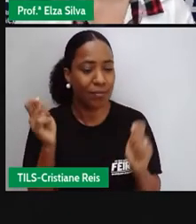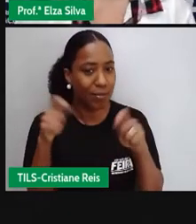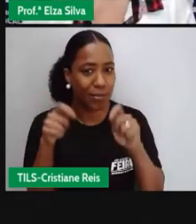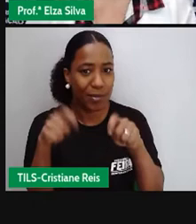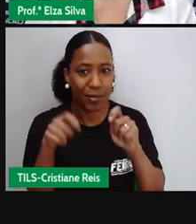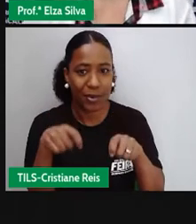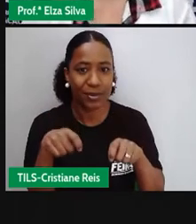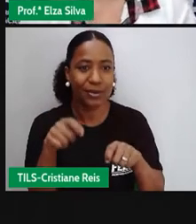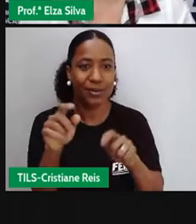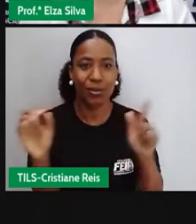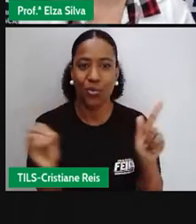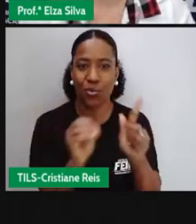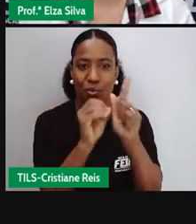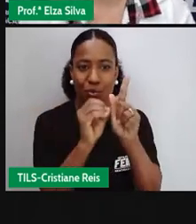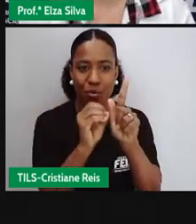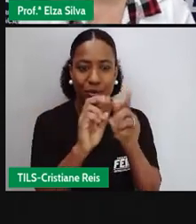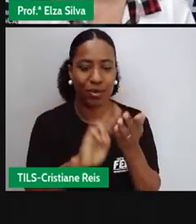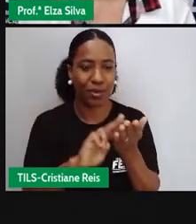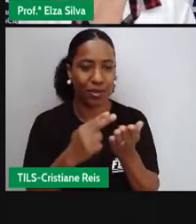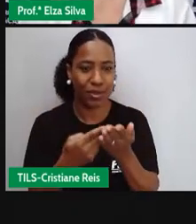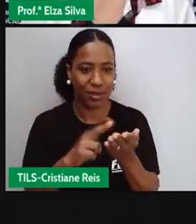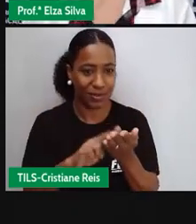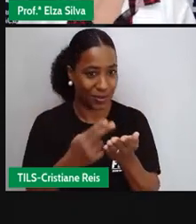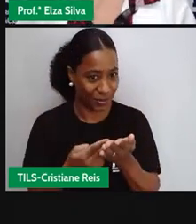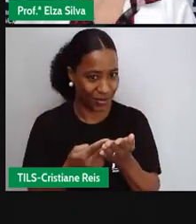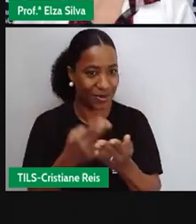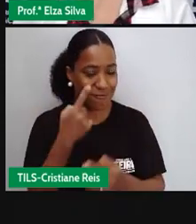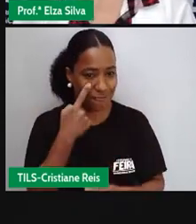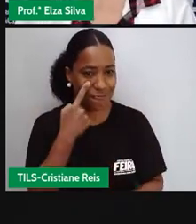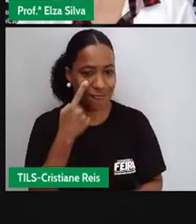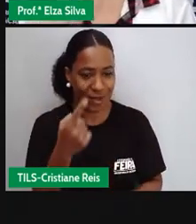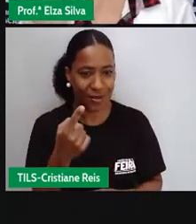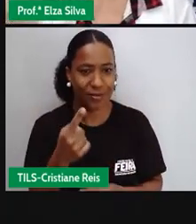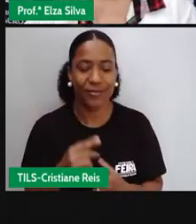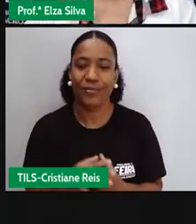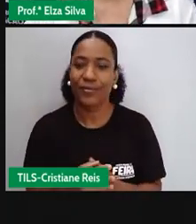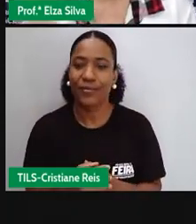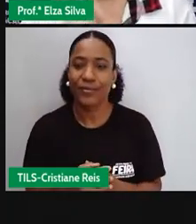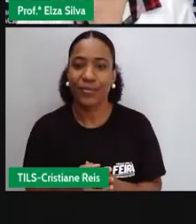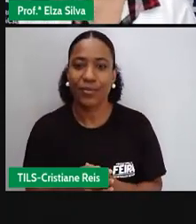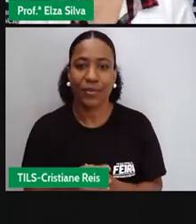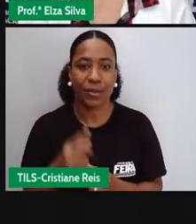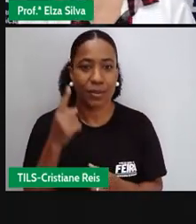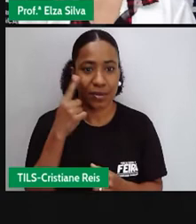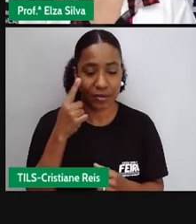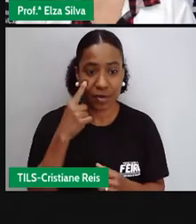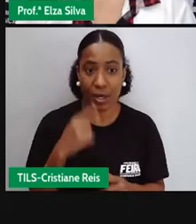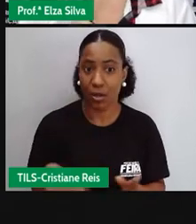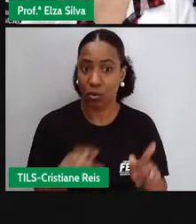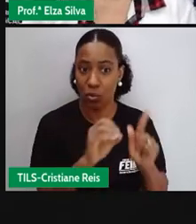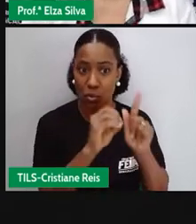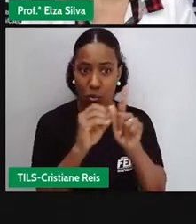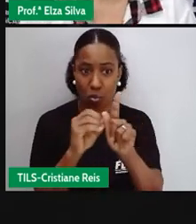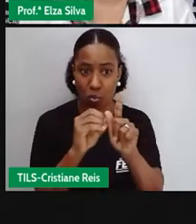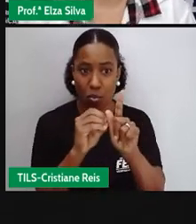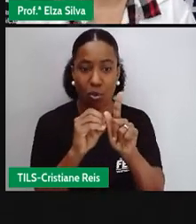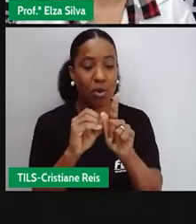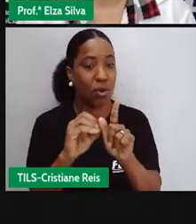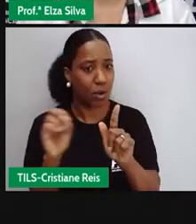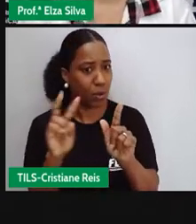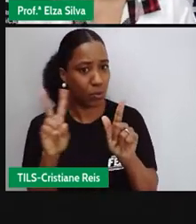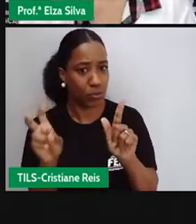ferramenta do Google Tradutor. Então, lá, na busca do Google, você escreve Google